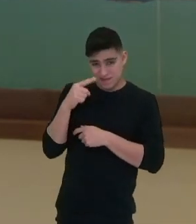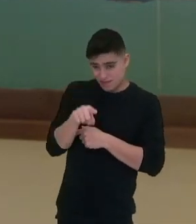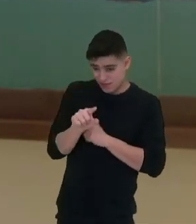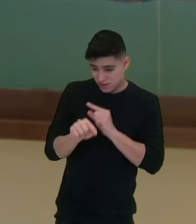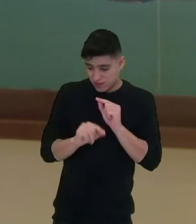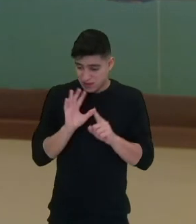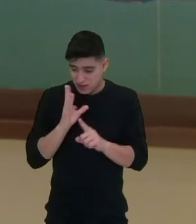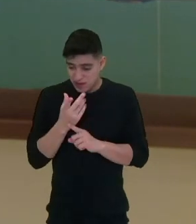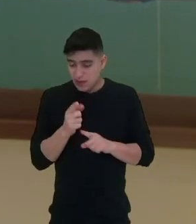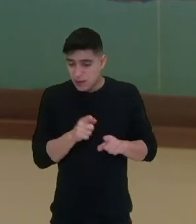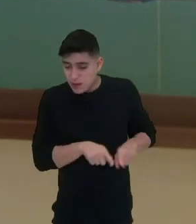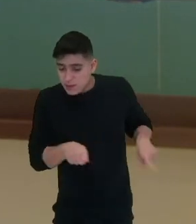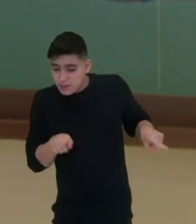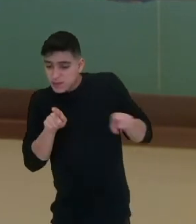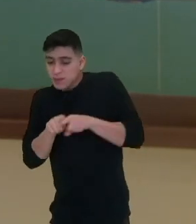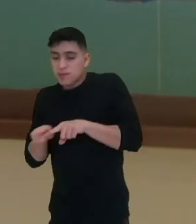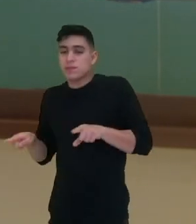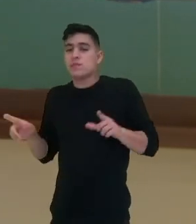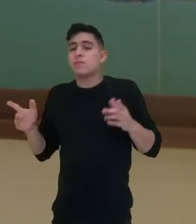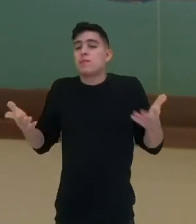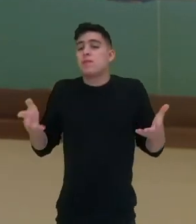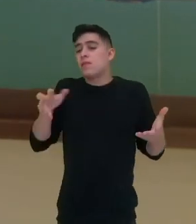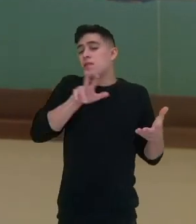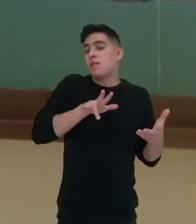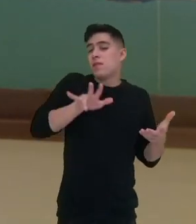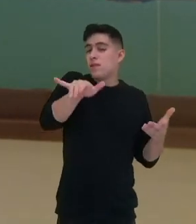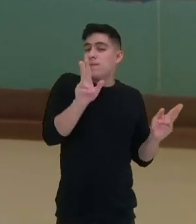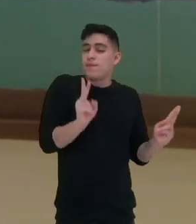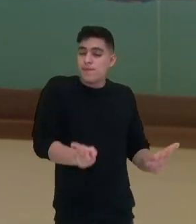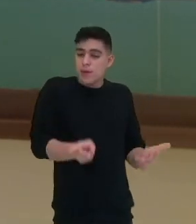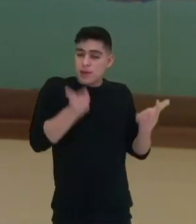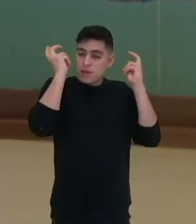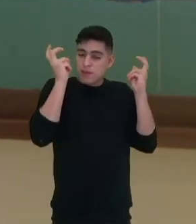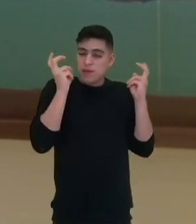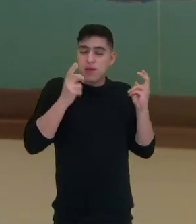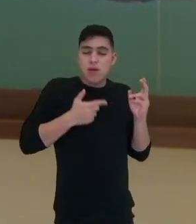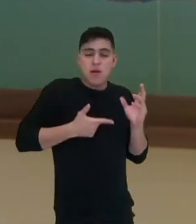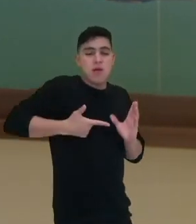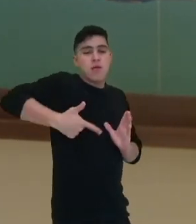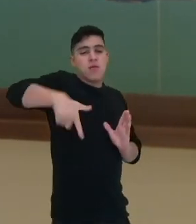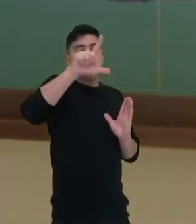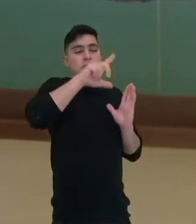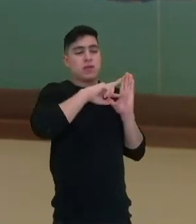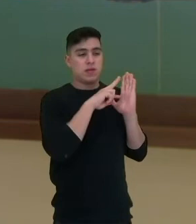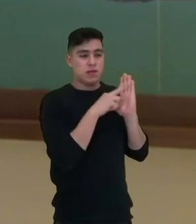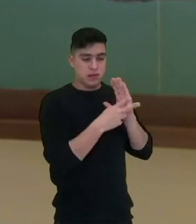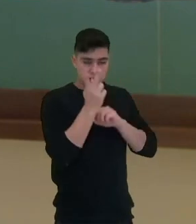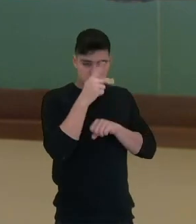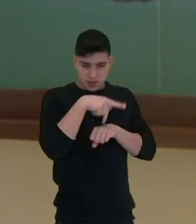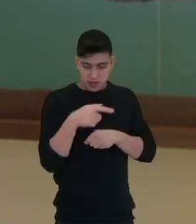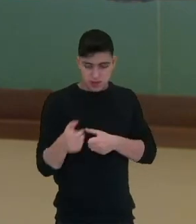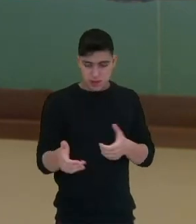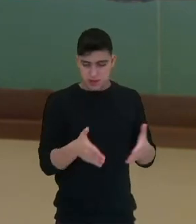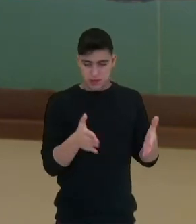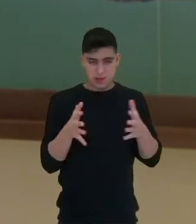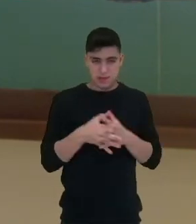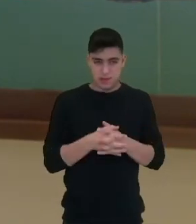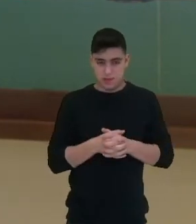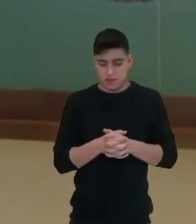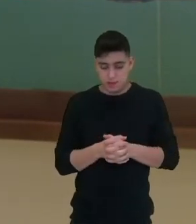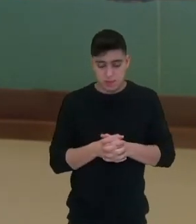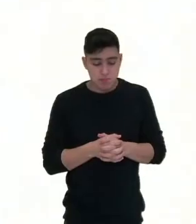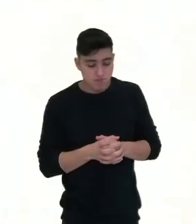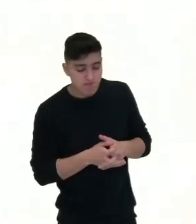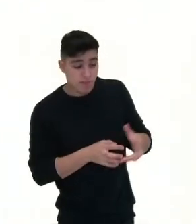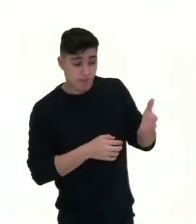artifício da repetição e você vai perceber os outros significados de pedra e caminho. Tinha